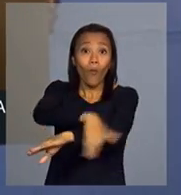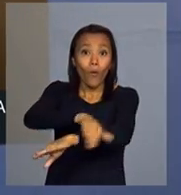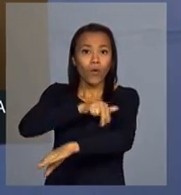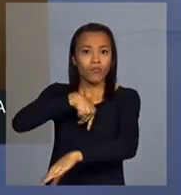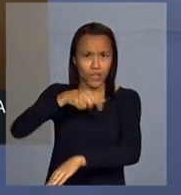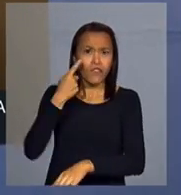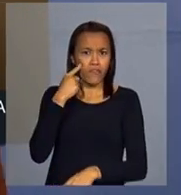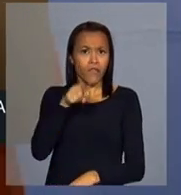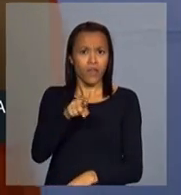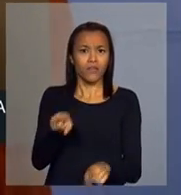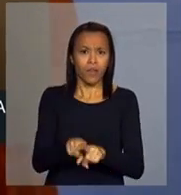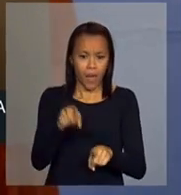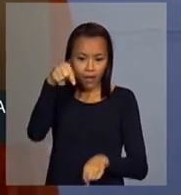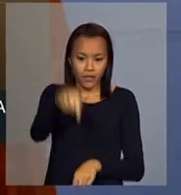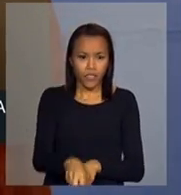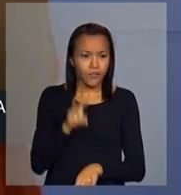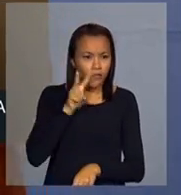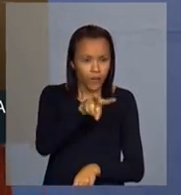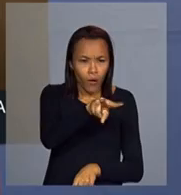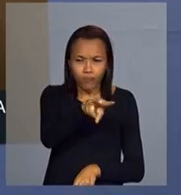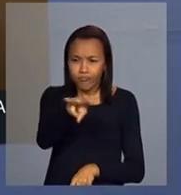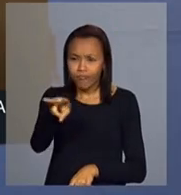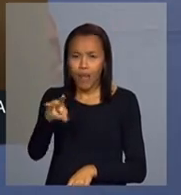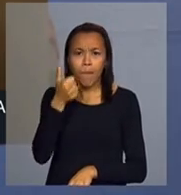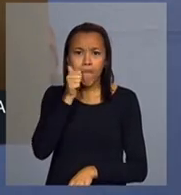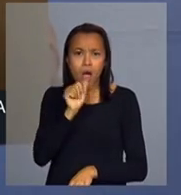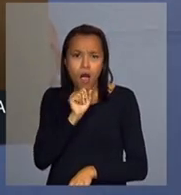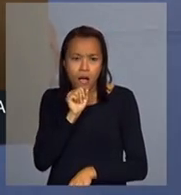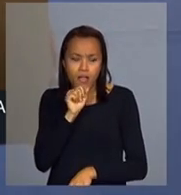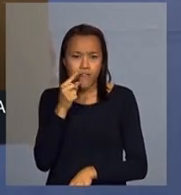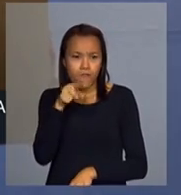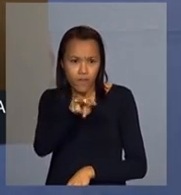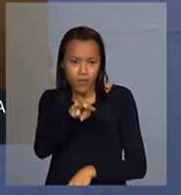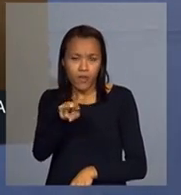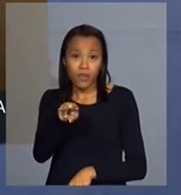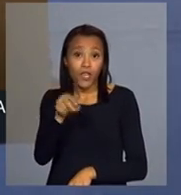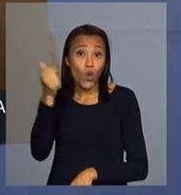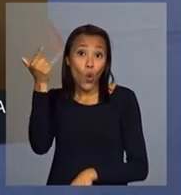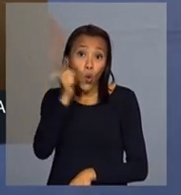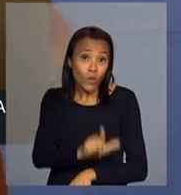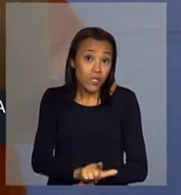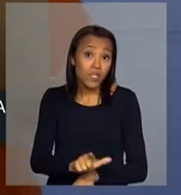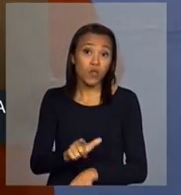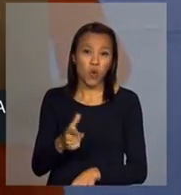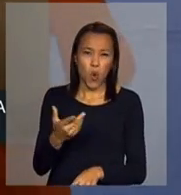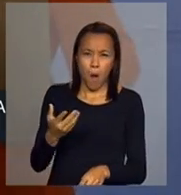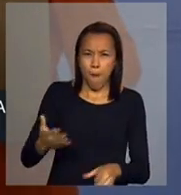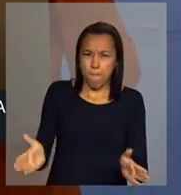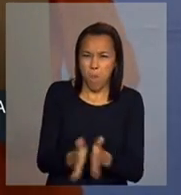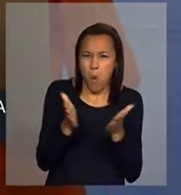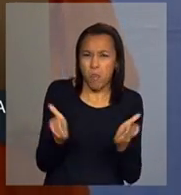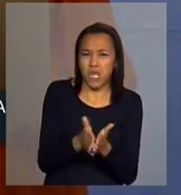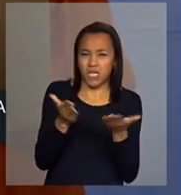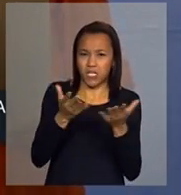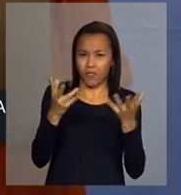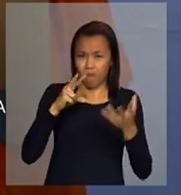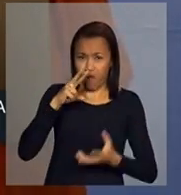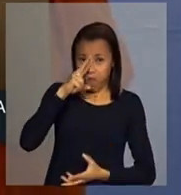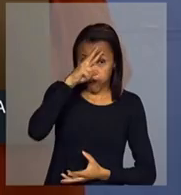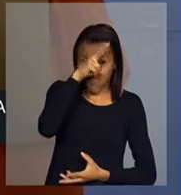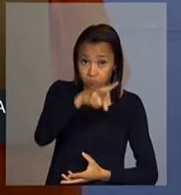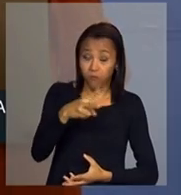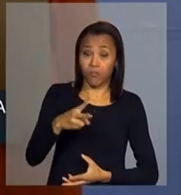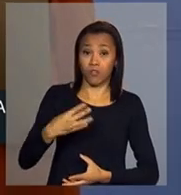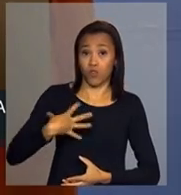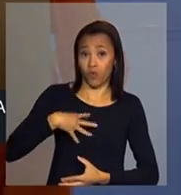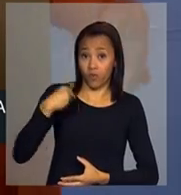olha aqui. É a cara da mãe que conseguiu tirar seus filhos da pobreza extrema, com o